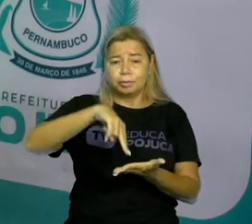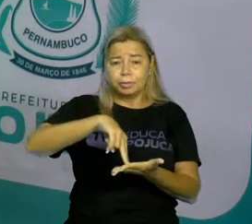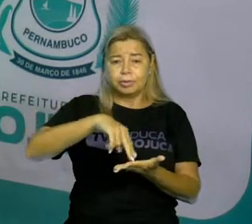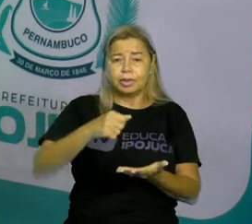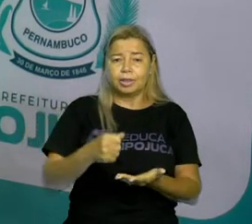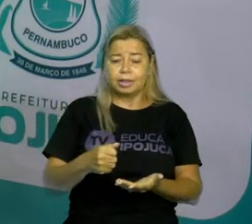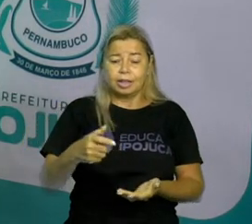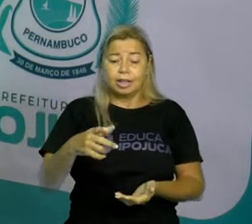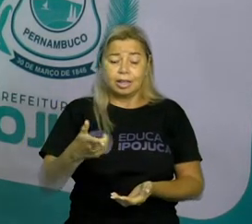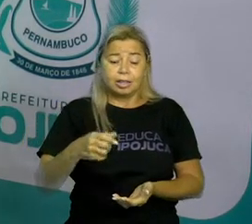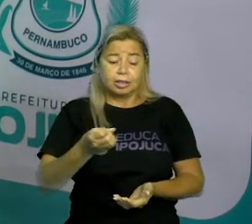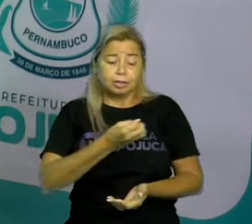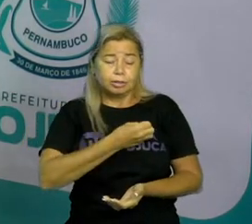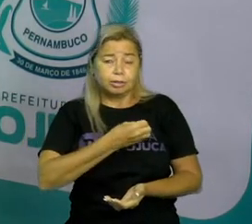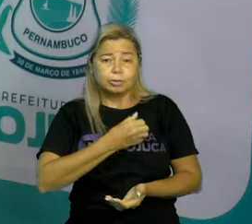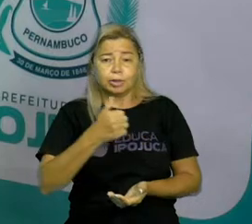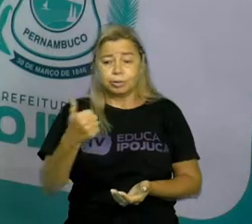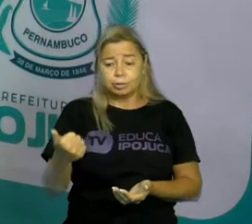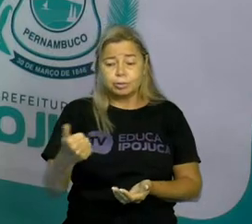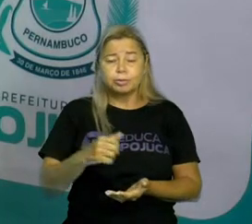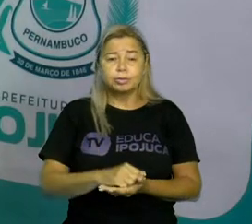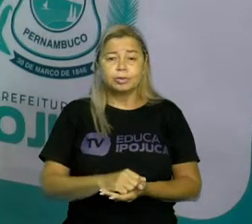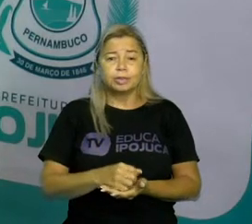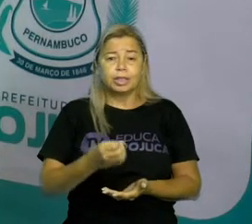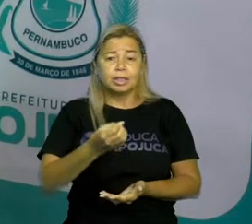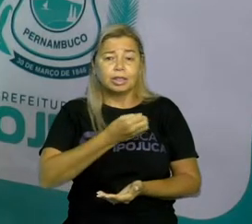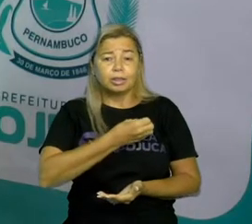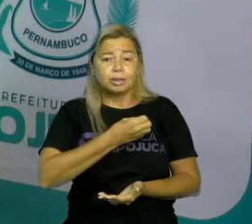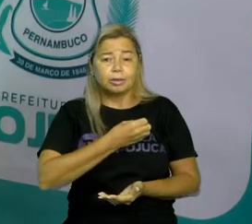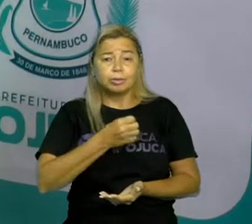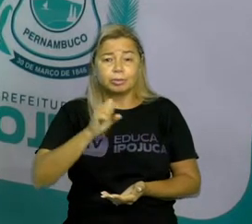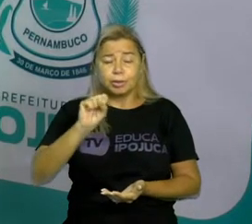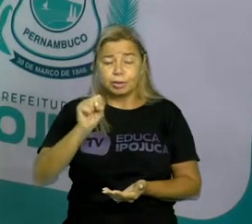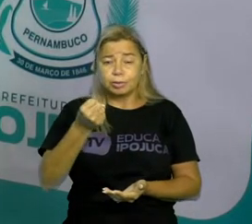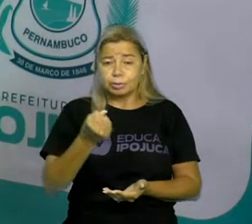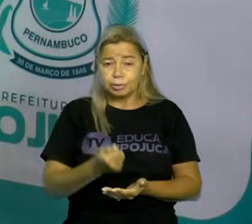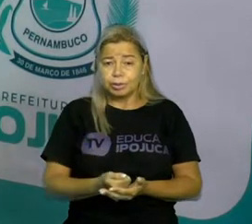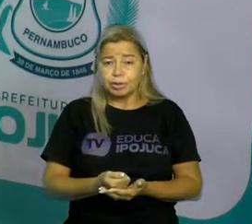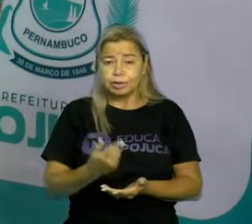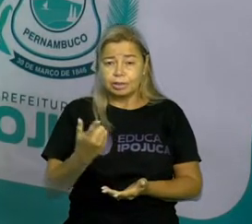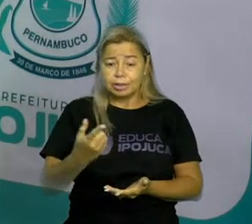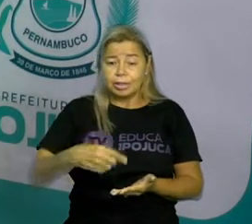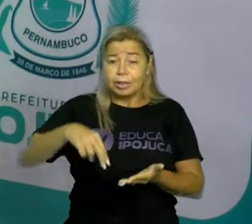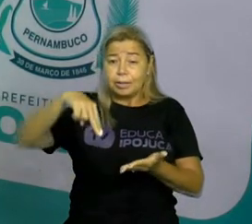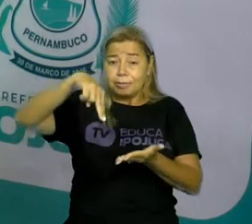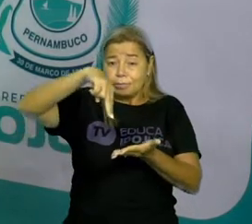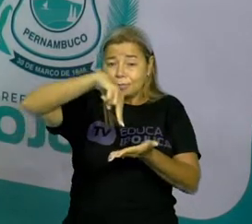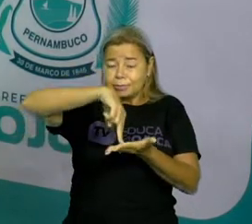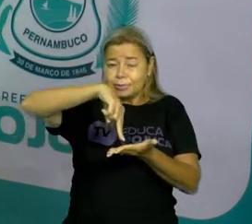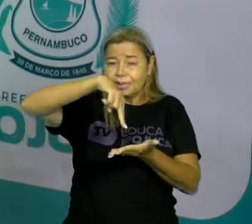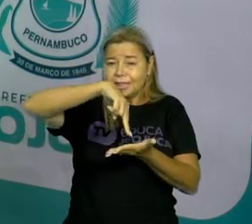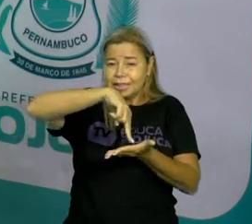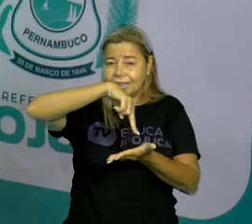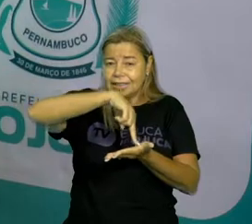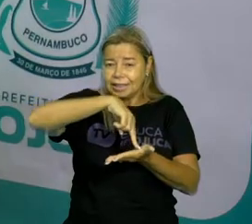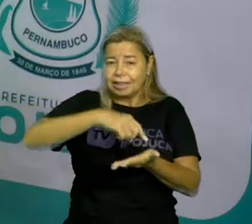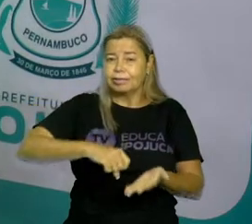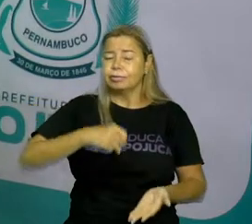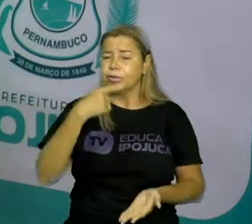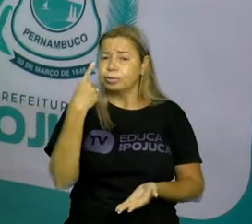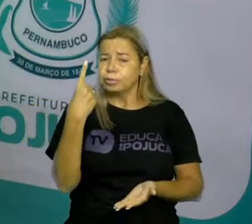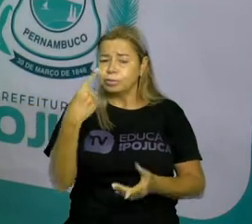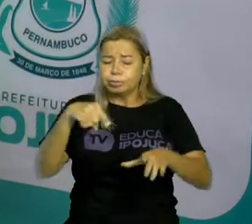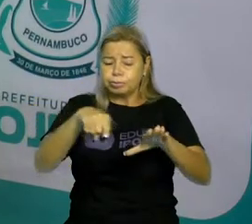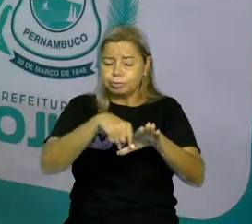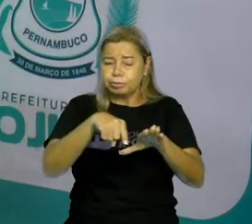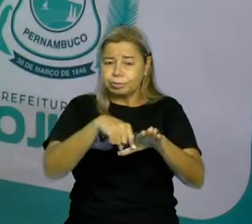número um, o número oito, eles são para colocar um pé só. Então tem que pular um pé só, igual o saci. Nas casas